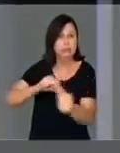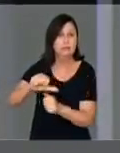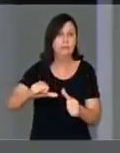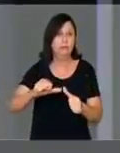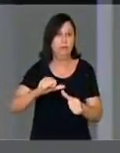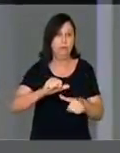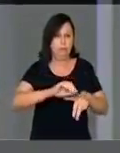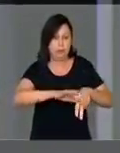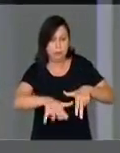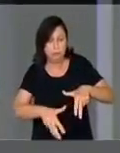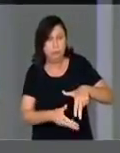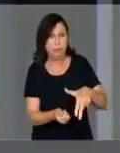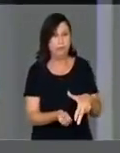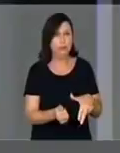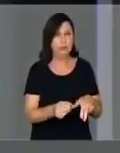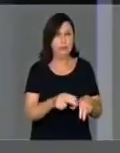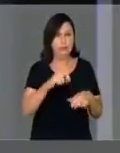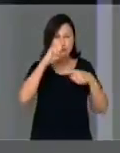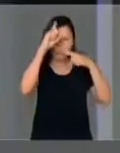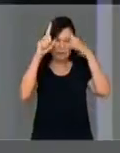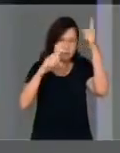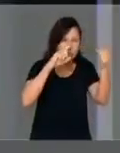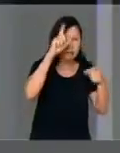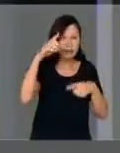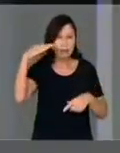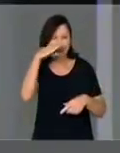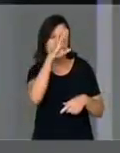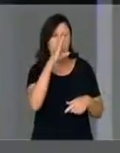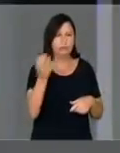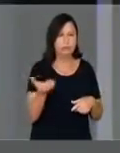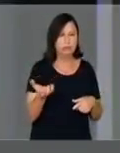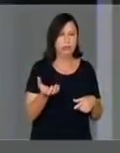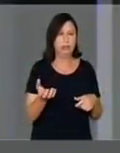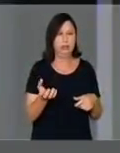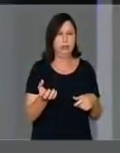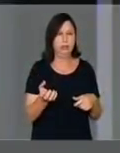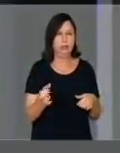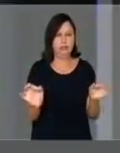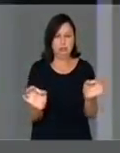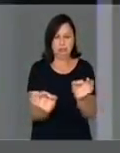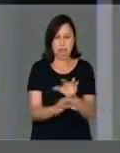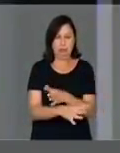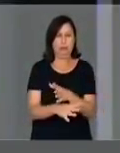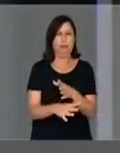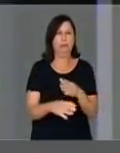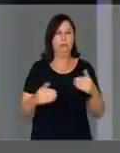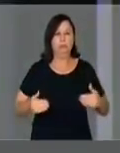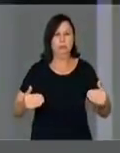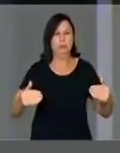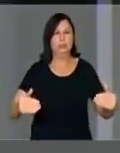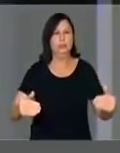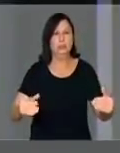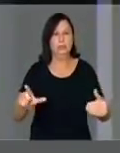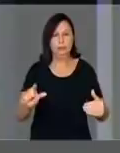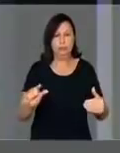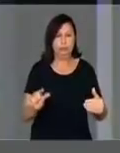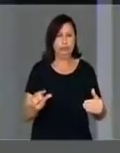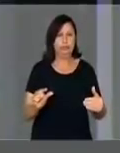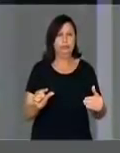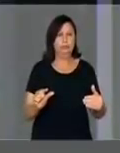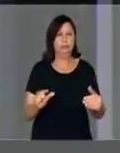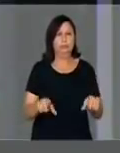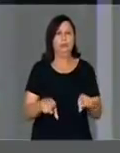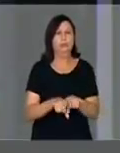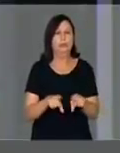É isso que vocês inventaram. É isso que Bolsonaro quer acabar. Quer enxugar os ministérios. Não usou fundo